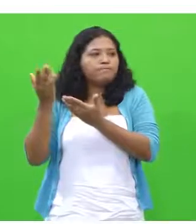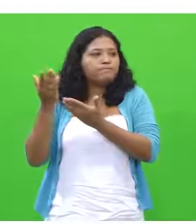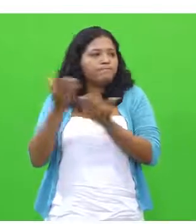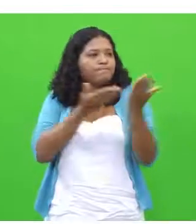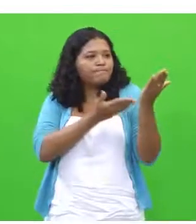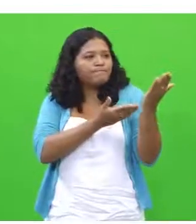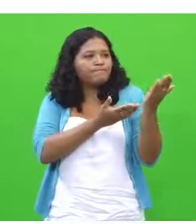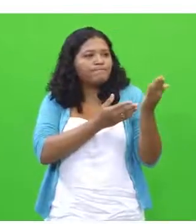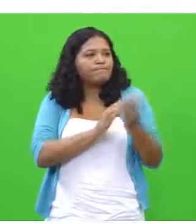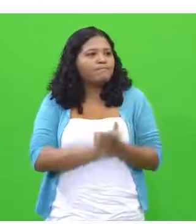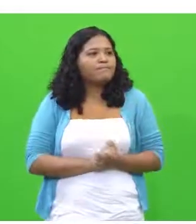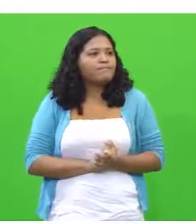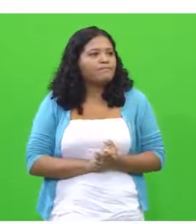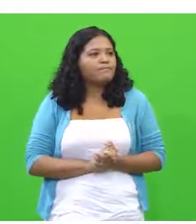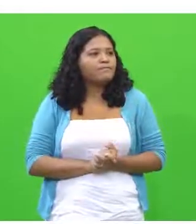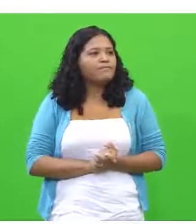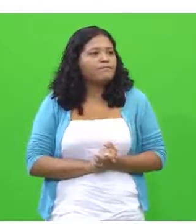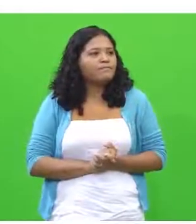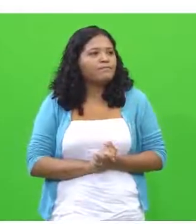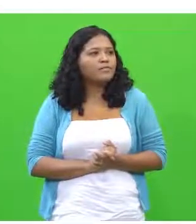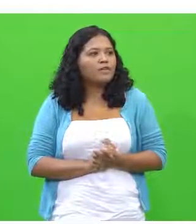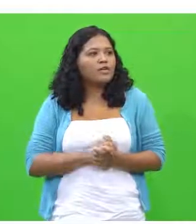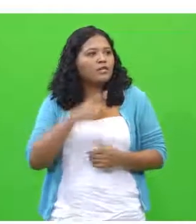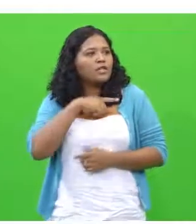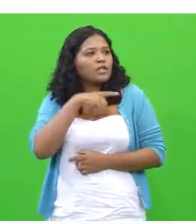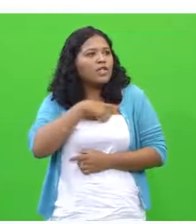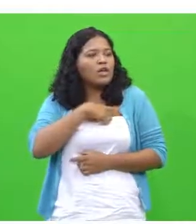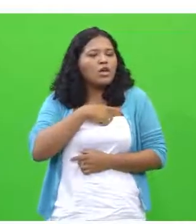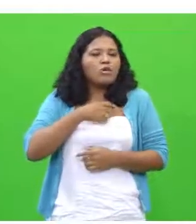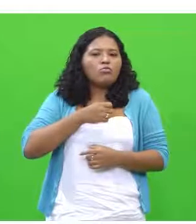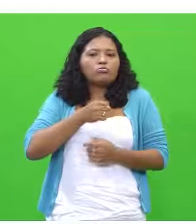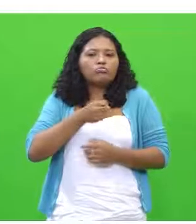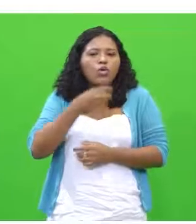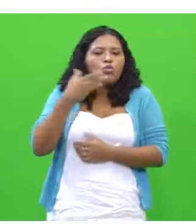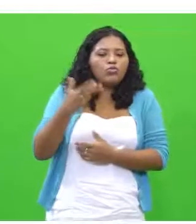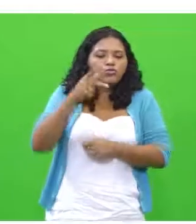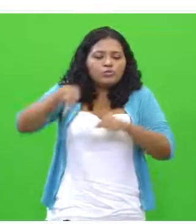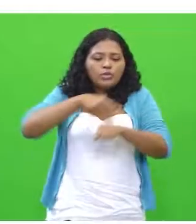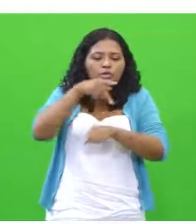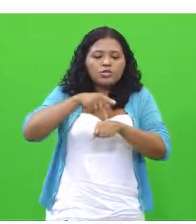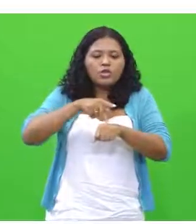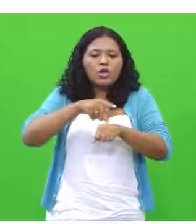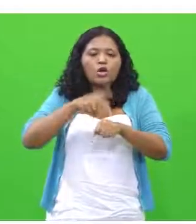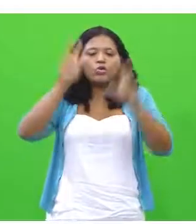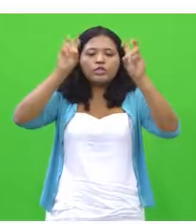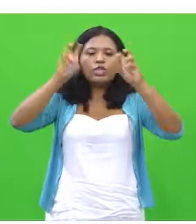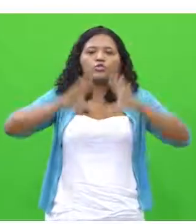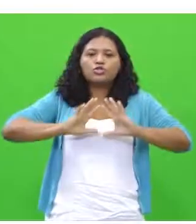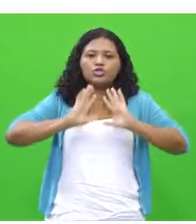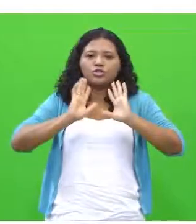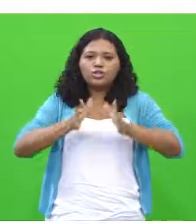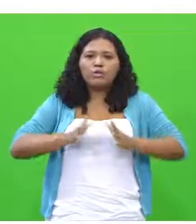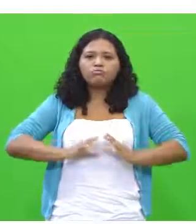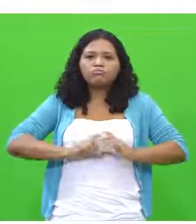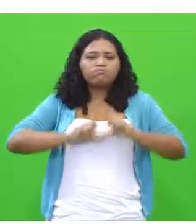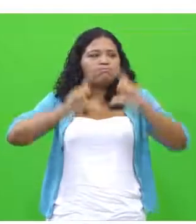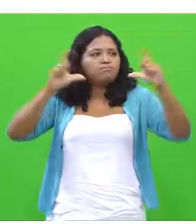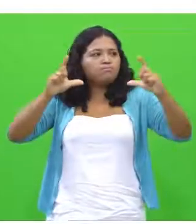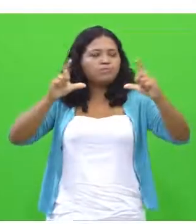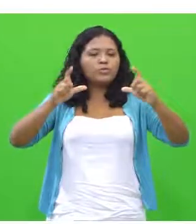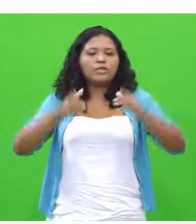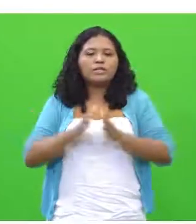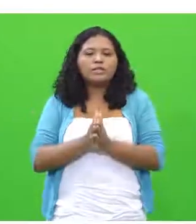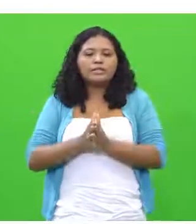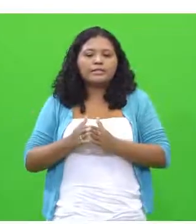alguns países. E vai trazer agora, a questão do tema já foi ampliada, sai do âmbito nacional,